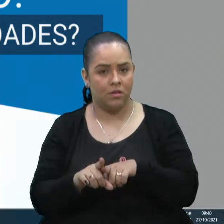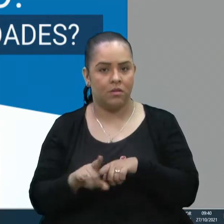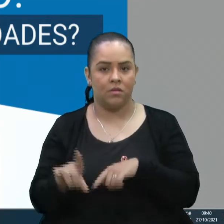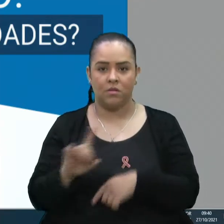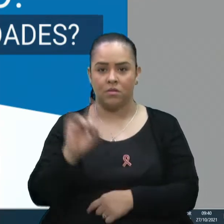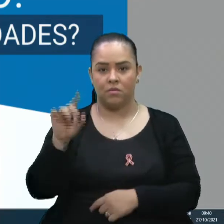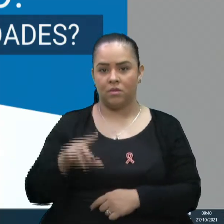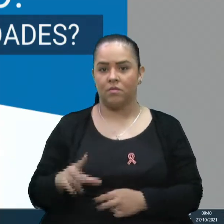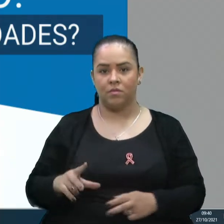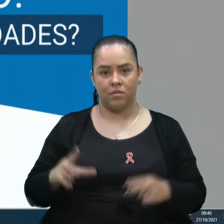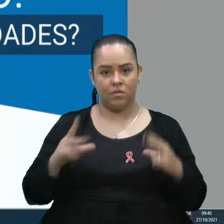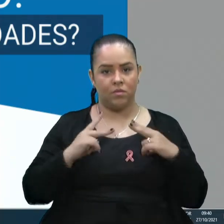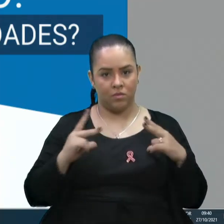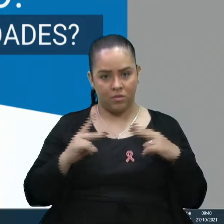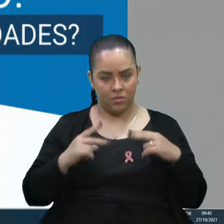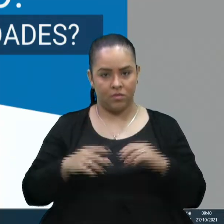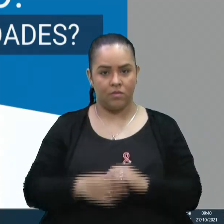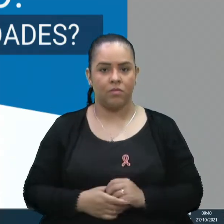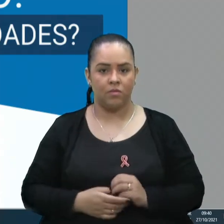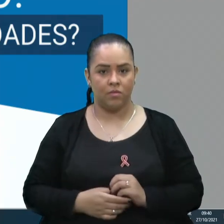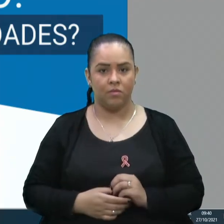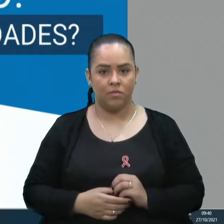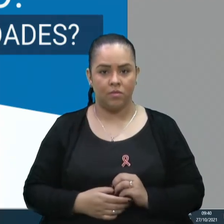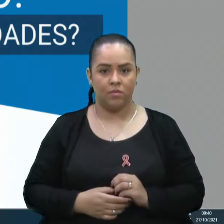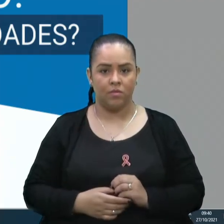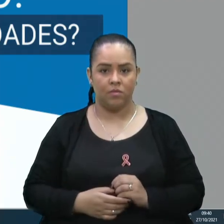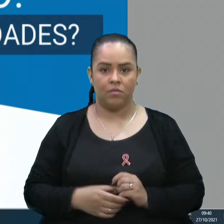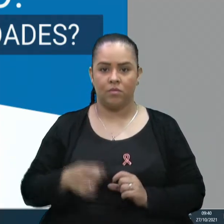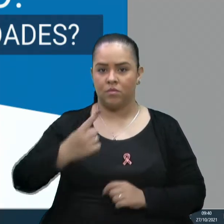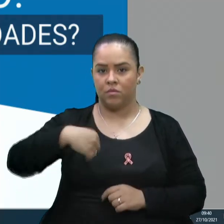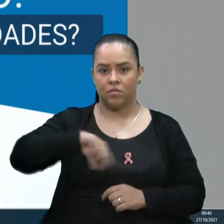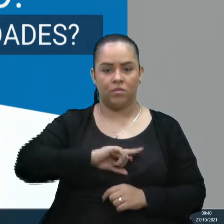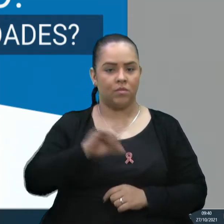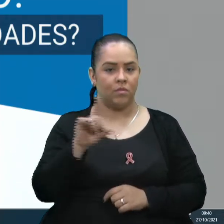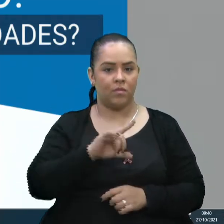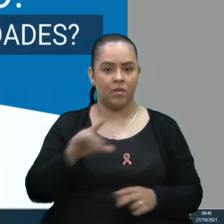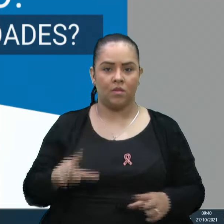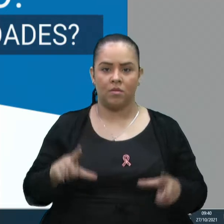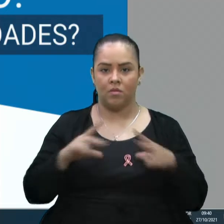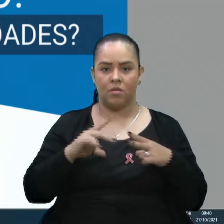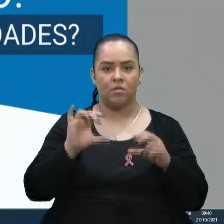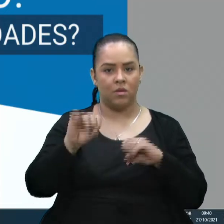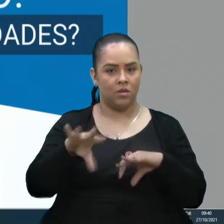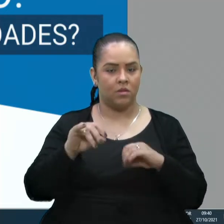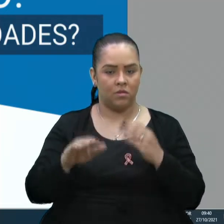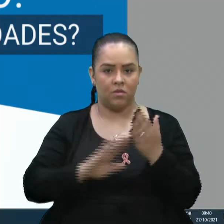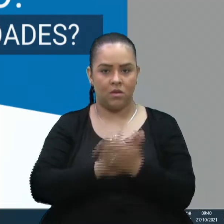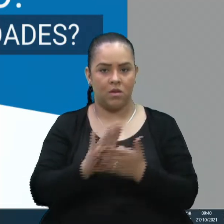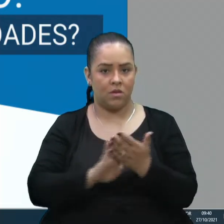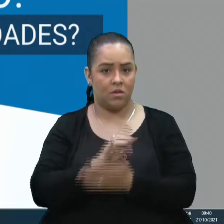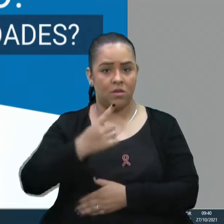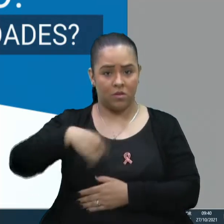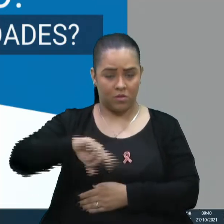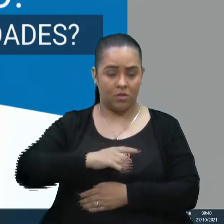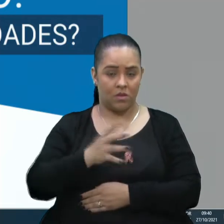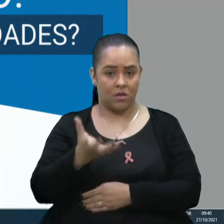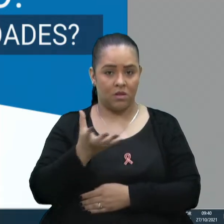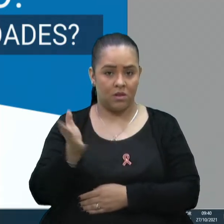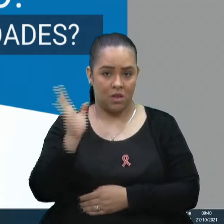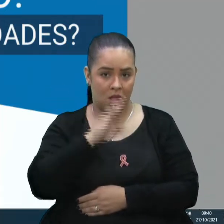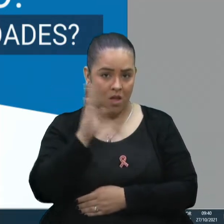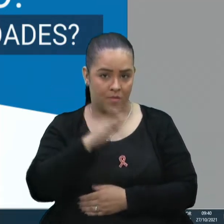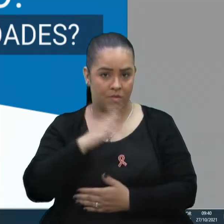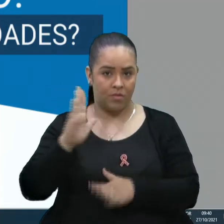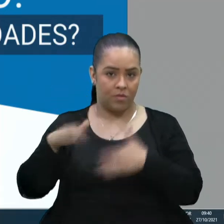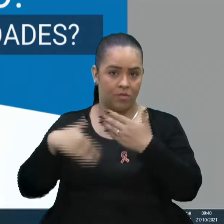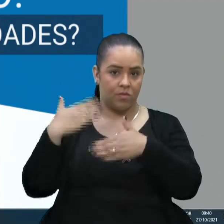são privatizações. A gente não vai privatizar o ensino de nenhuma forma. A gente quer agilidade nas construções para